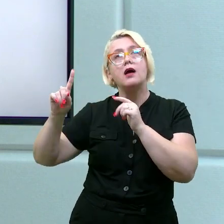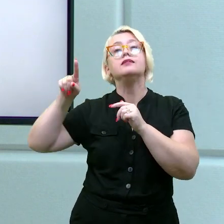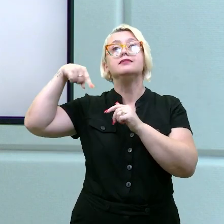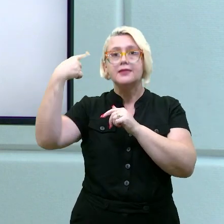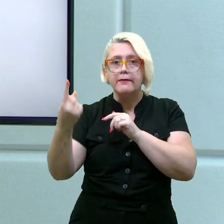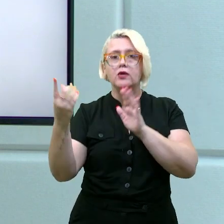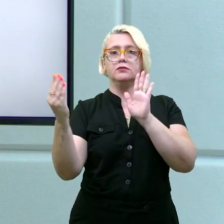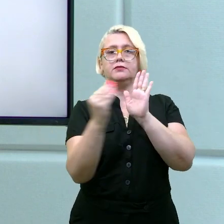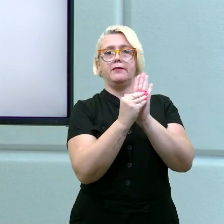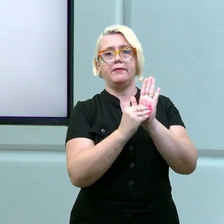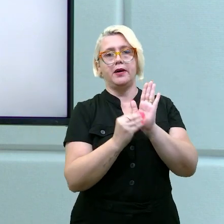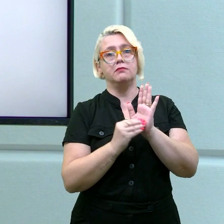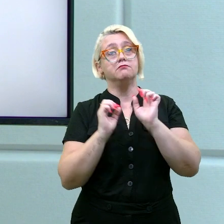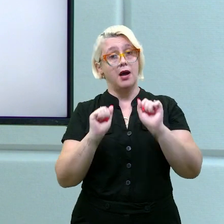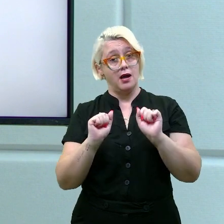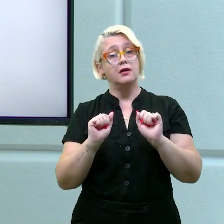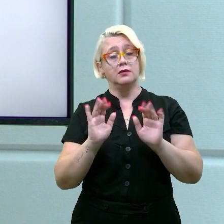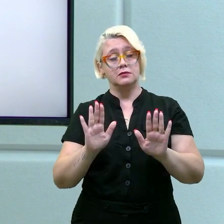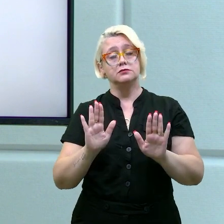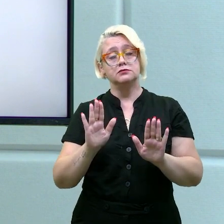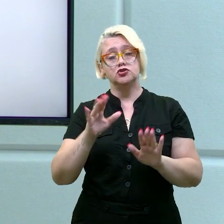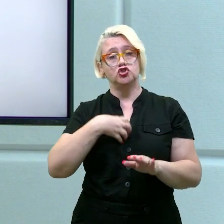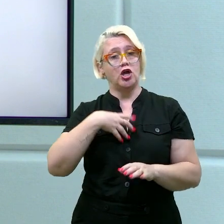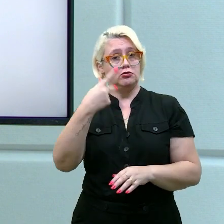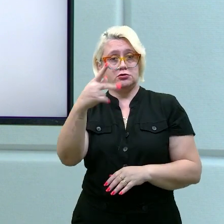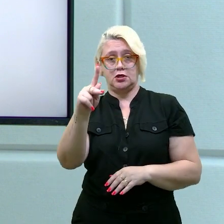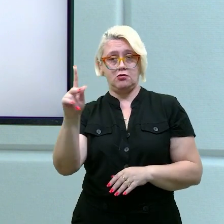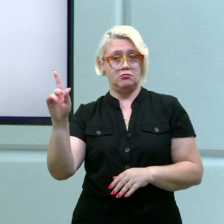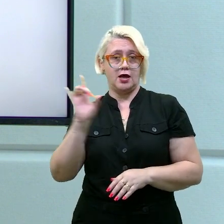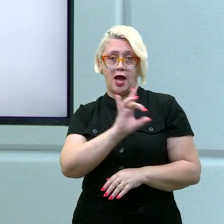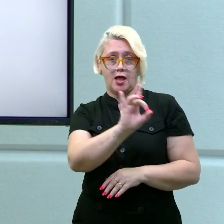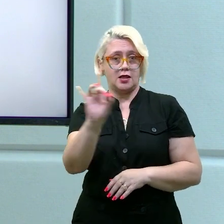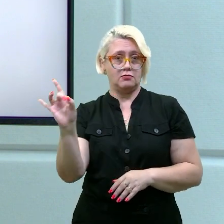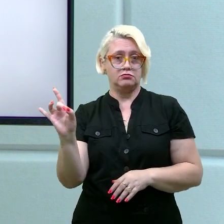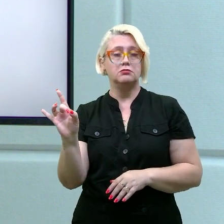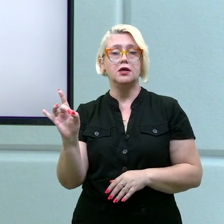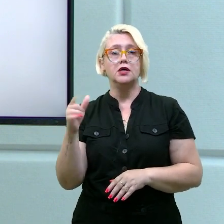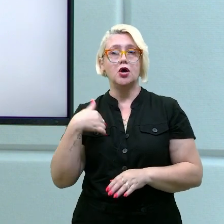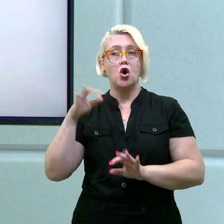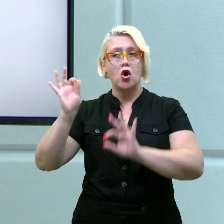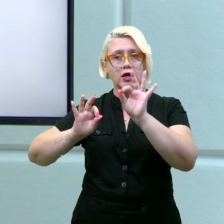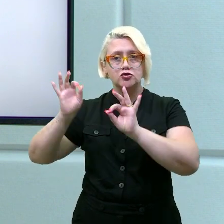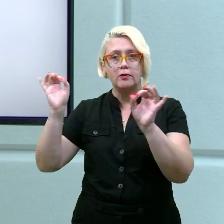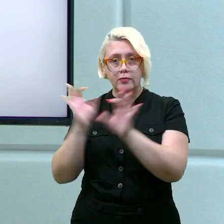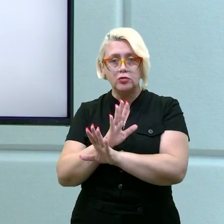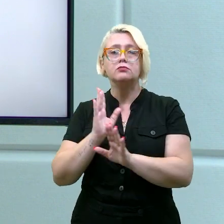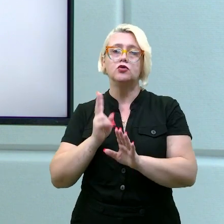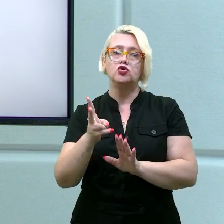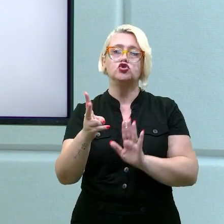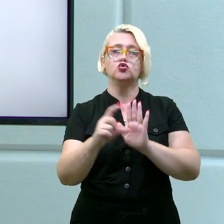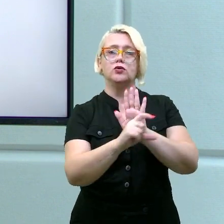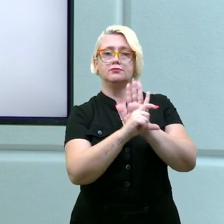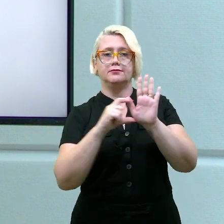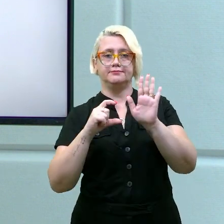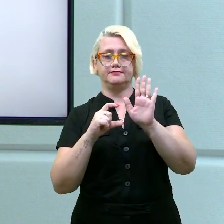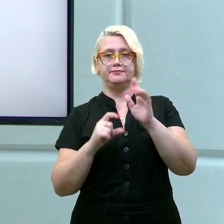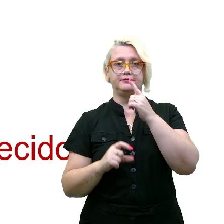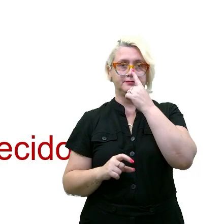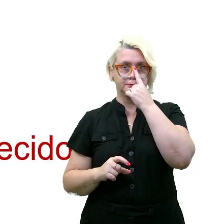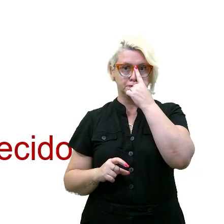fazer do seu jeito. Então, esse planejamento. Fez isso? Você já sabe o que vai escrever? Você continua o parágrafo. Então, vamos lá?